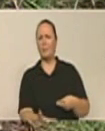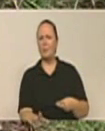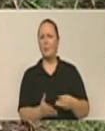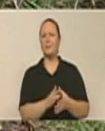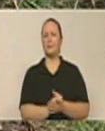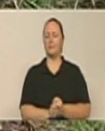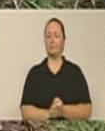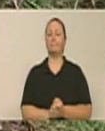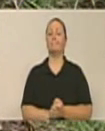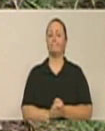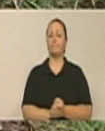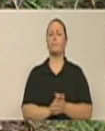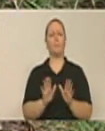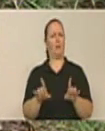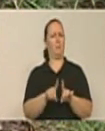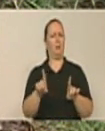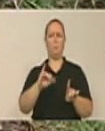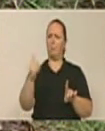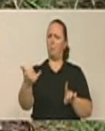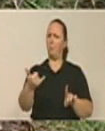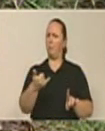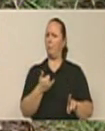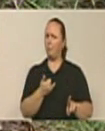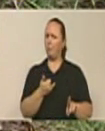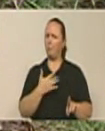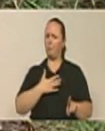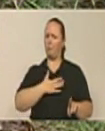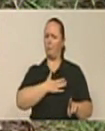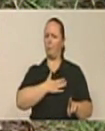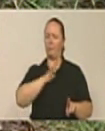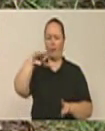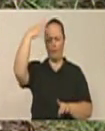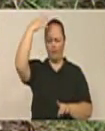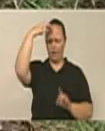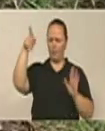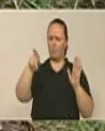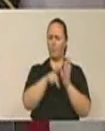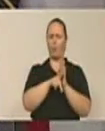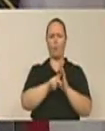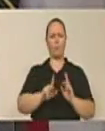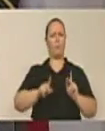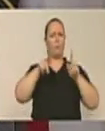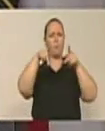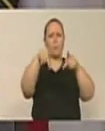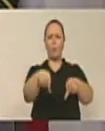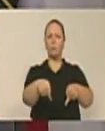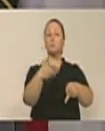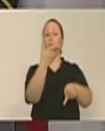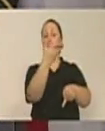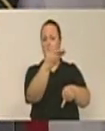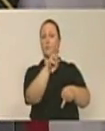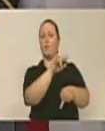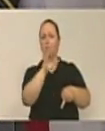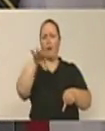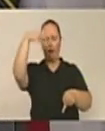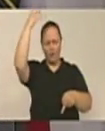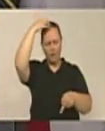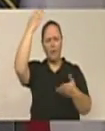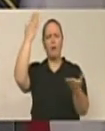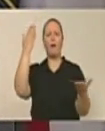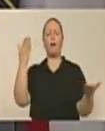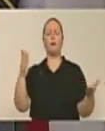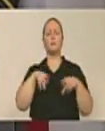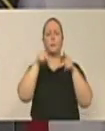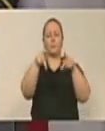eu ouvi falar um vereador aqui nesta casa que este governo é o rei das pontes. Essa é uma ponte aí, que precisa entrar para o reinado, para o reinado dessa administração.